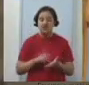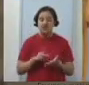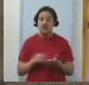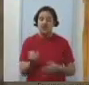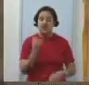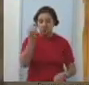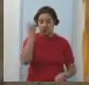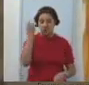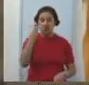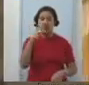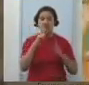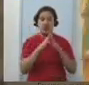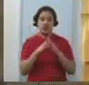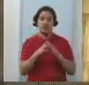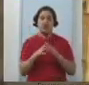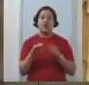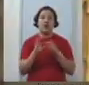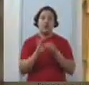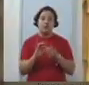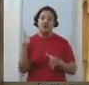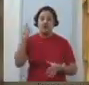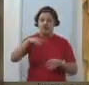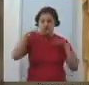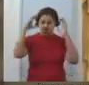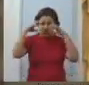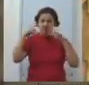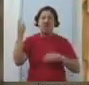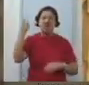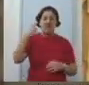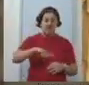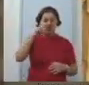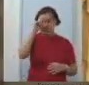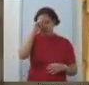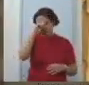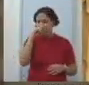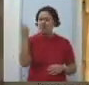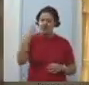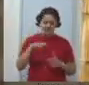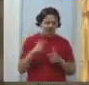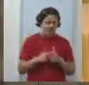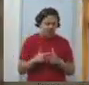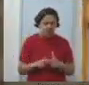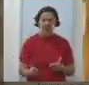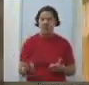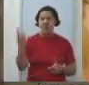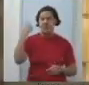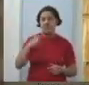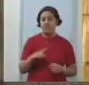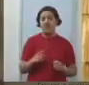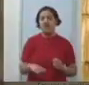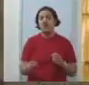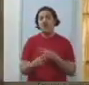Então pode acontecer o que acontecer Pode vir chuva, pode vir enchente Vem problema Vem dificuldade